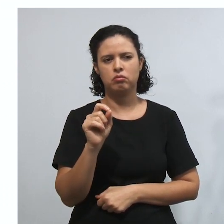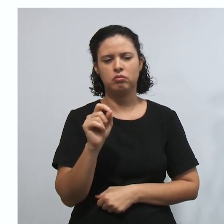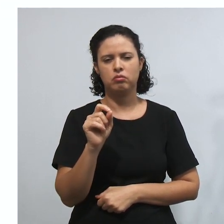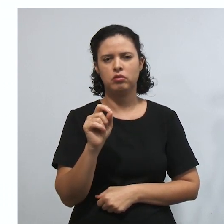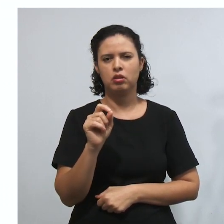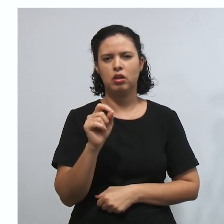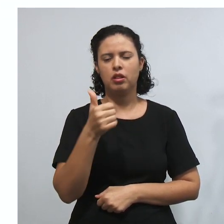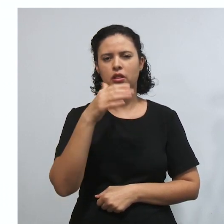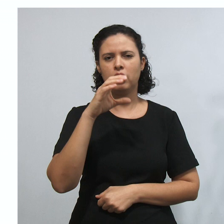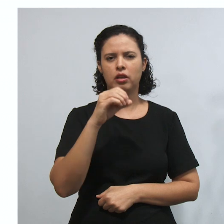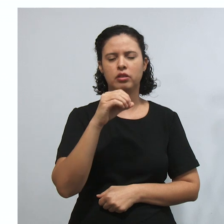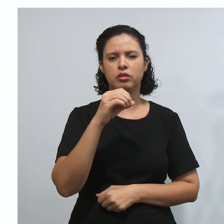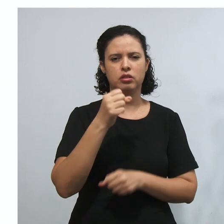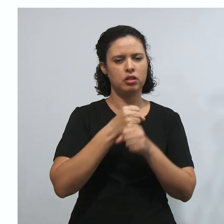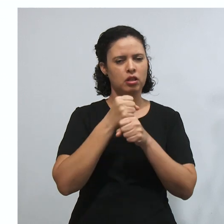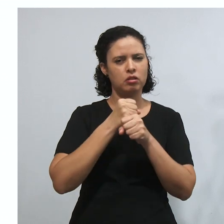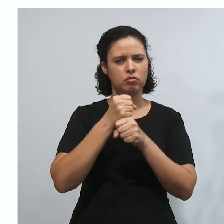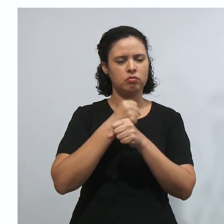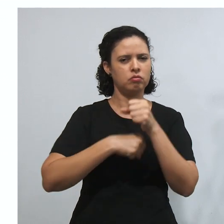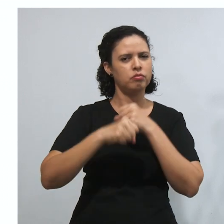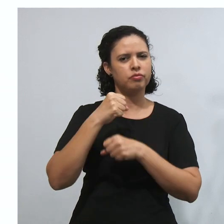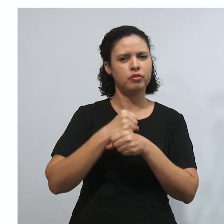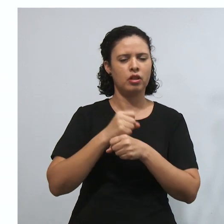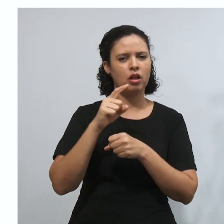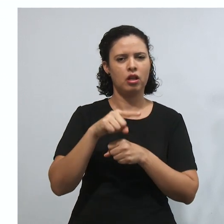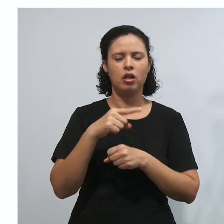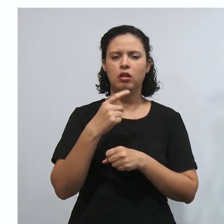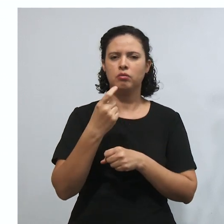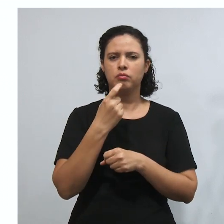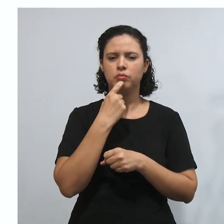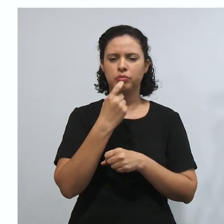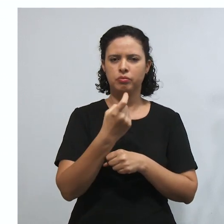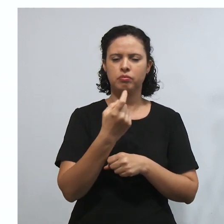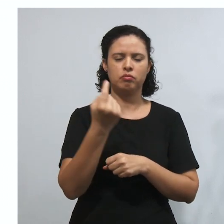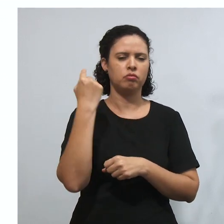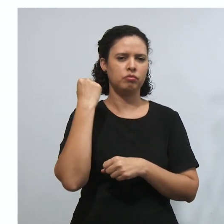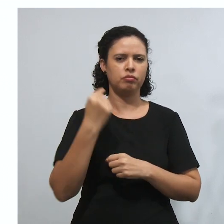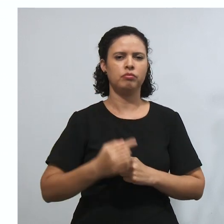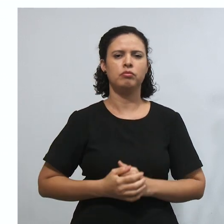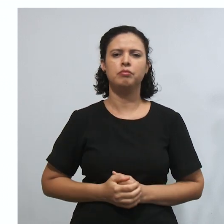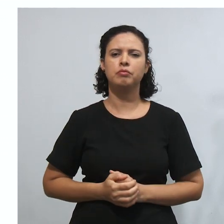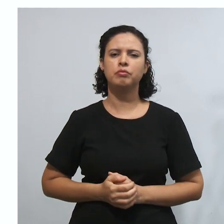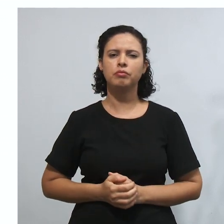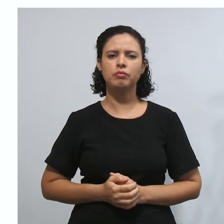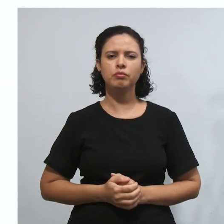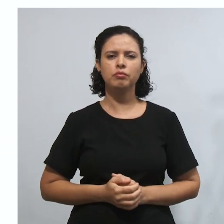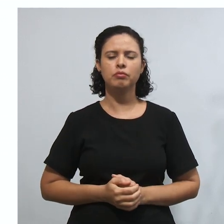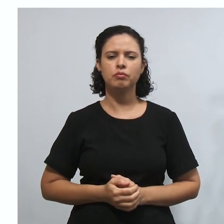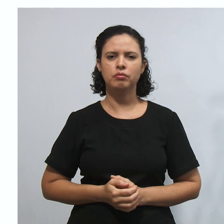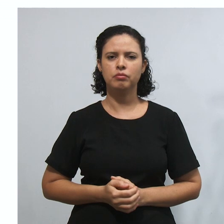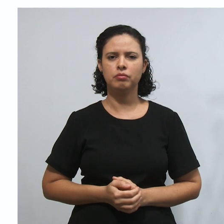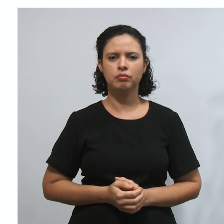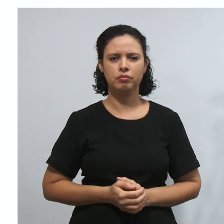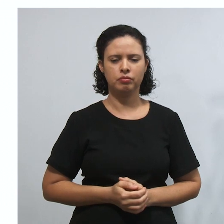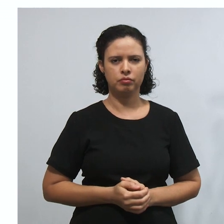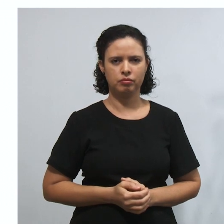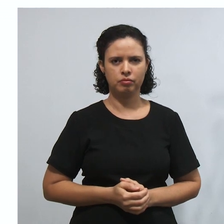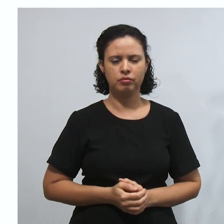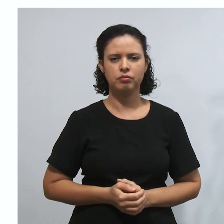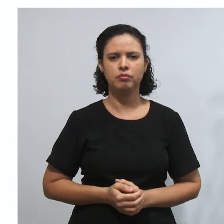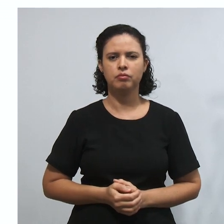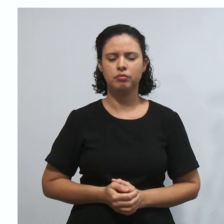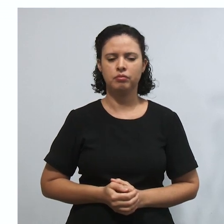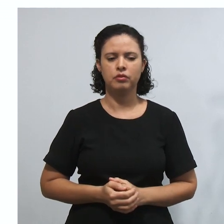menos de 10 anos esse julgado, né? É relativamente um lapso temporal bem curto. vamos falar aqui sobre os efeitos